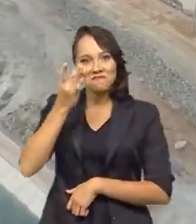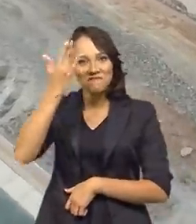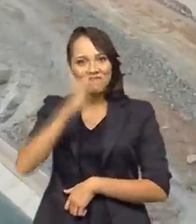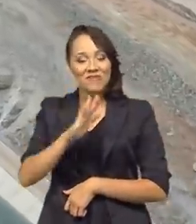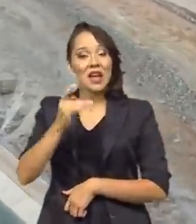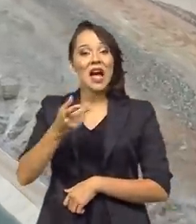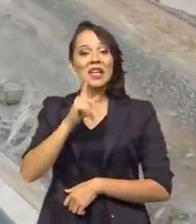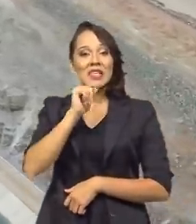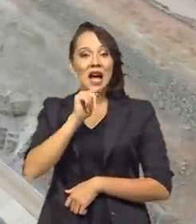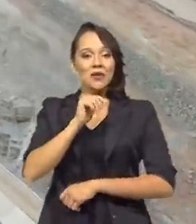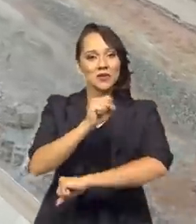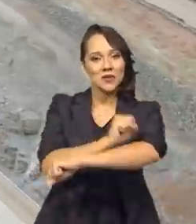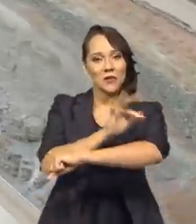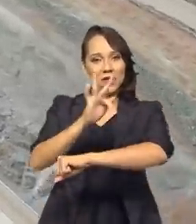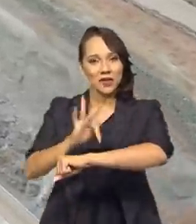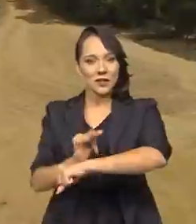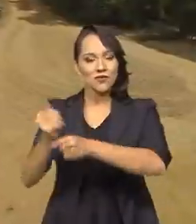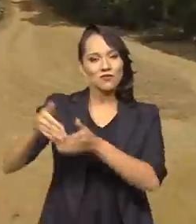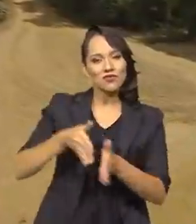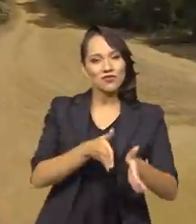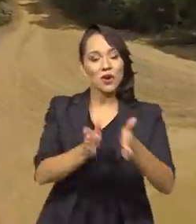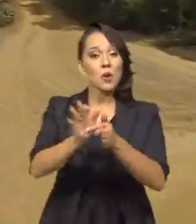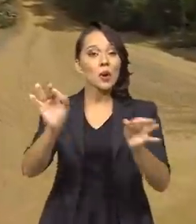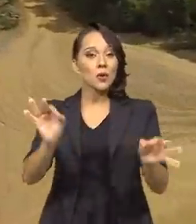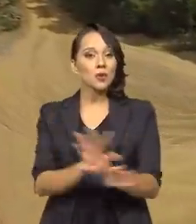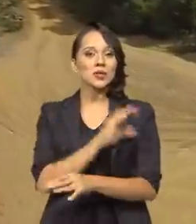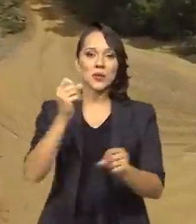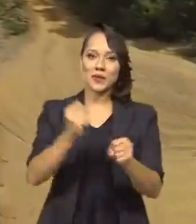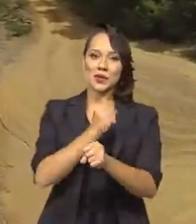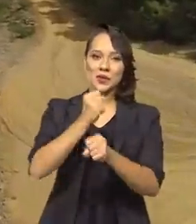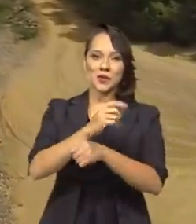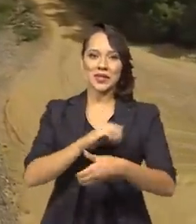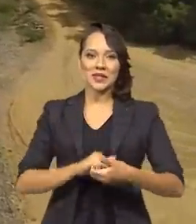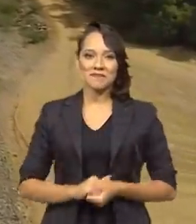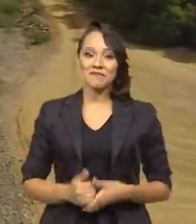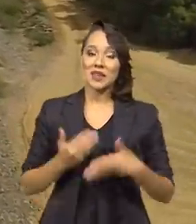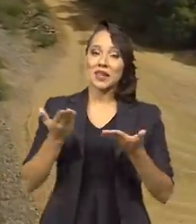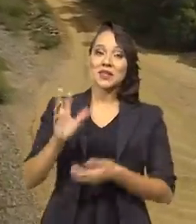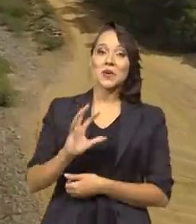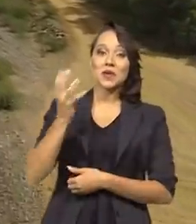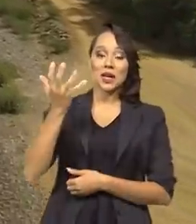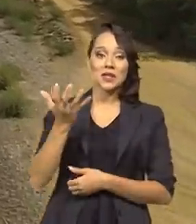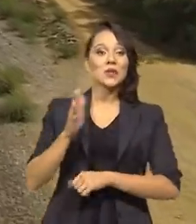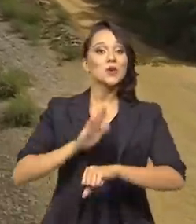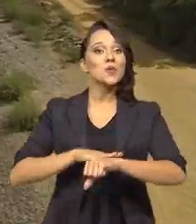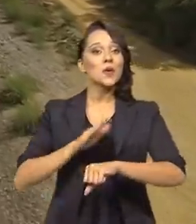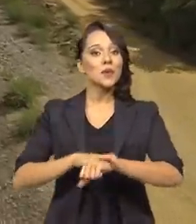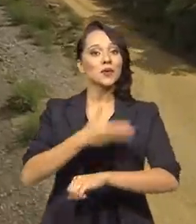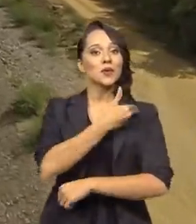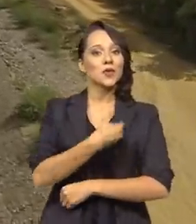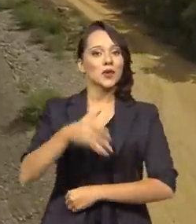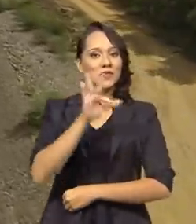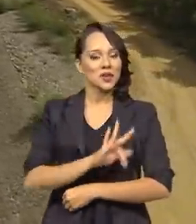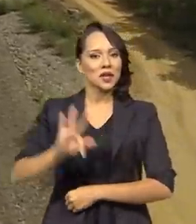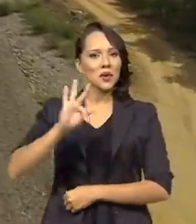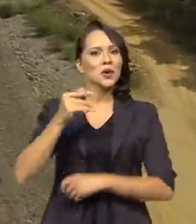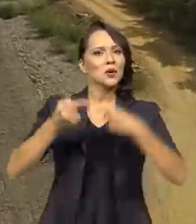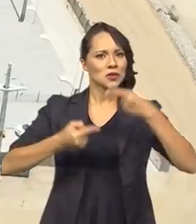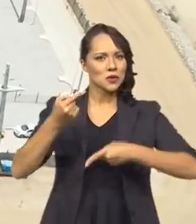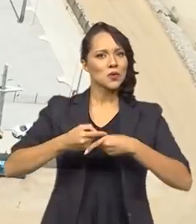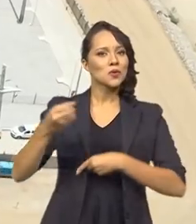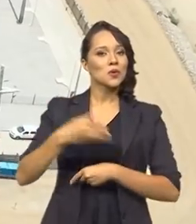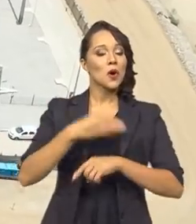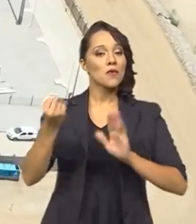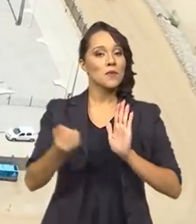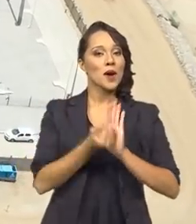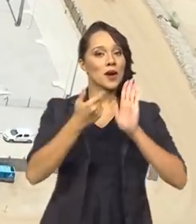chegada das águas do Velho Chico com a conclusão das obras. Isso ocorre justamente no momento em que o governo federal discute o